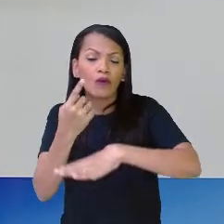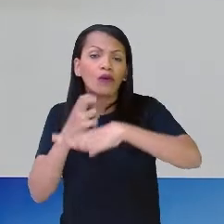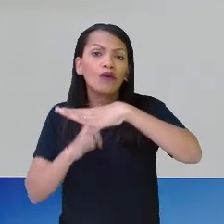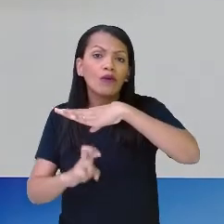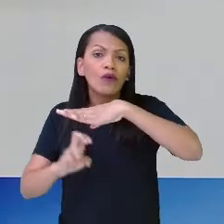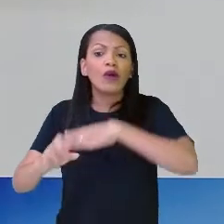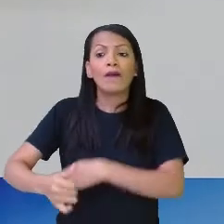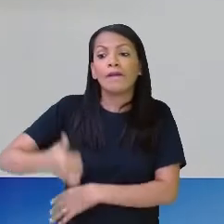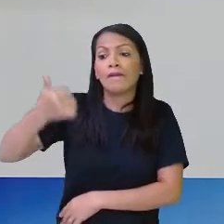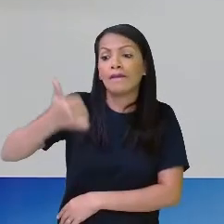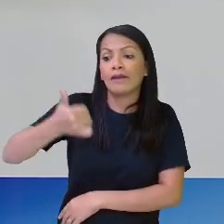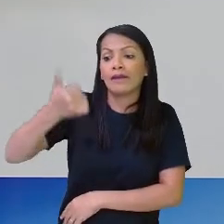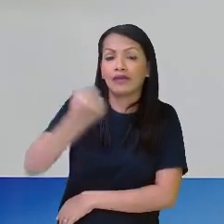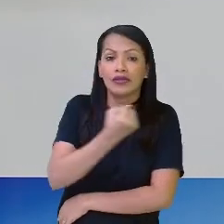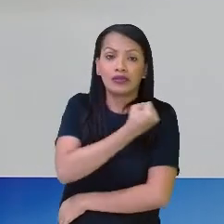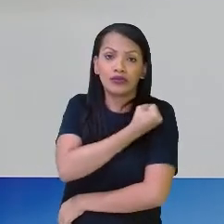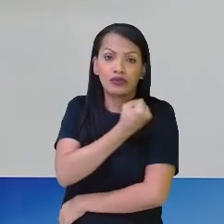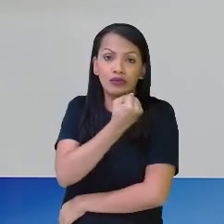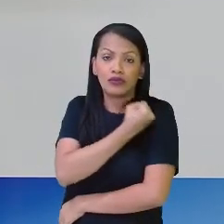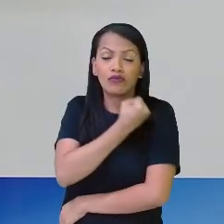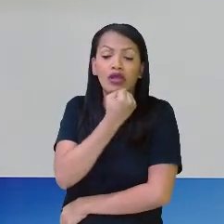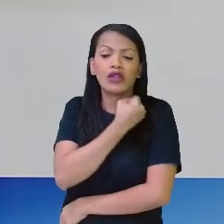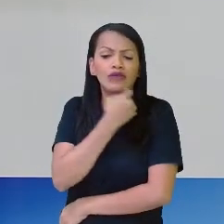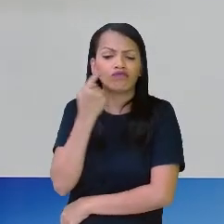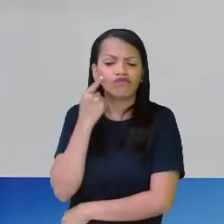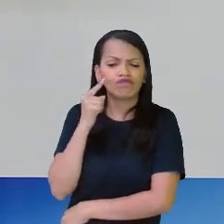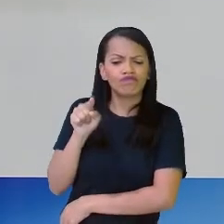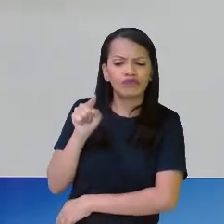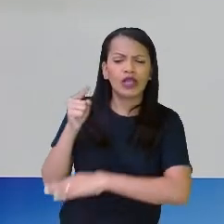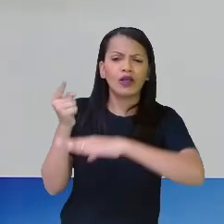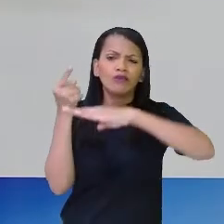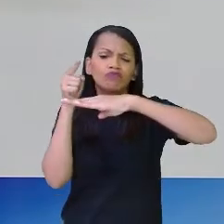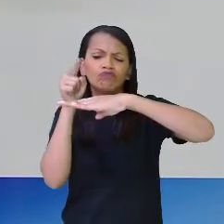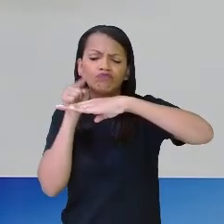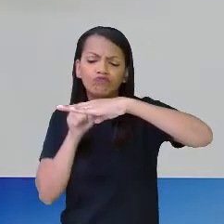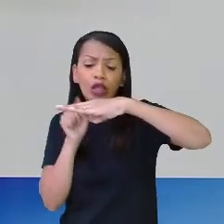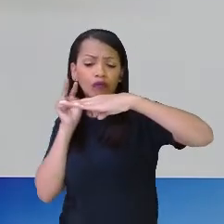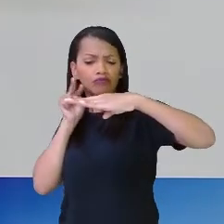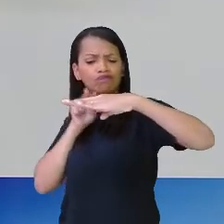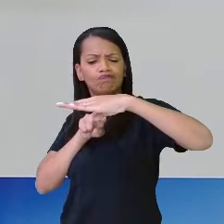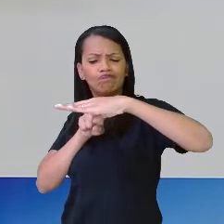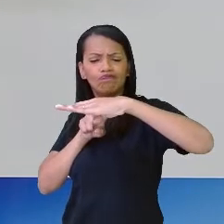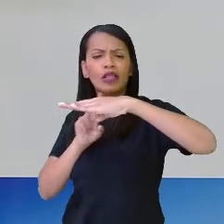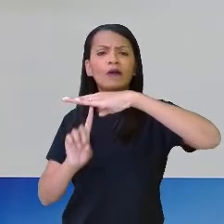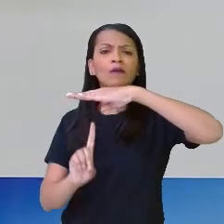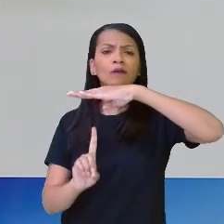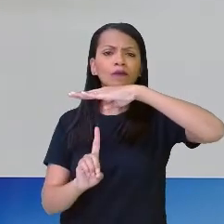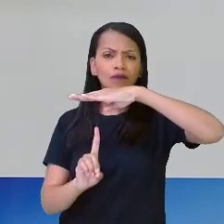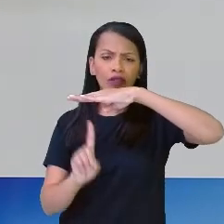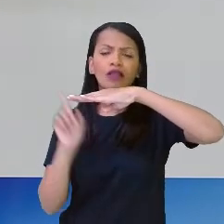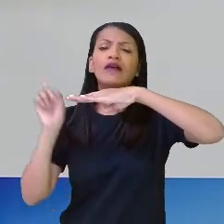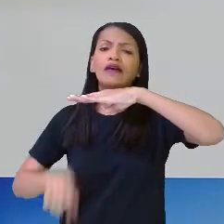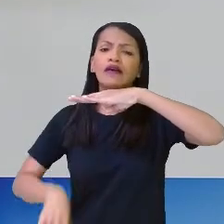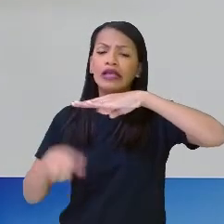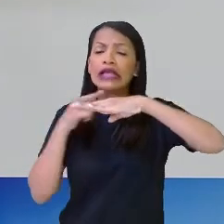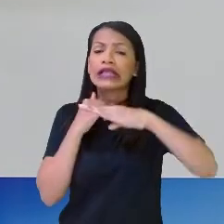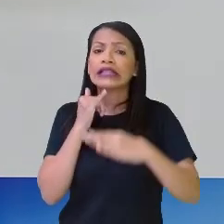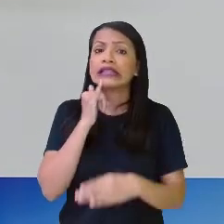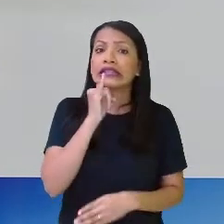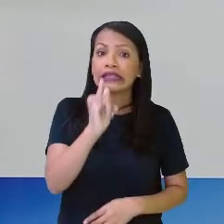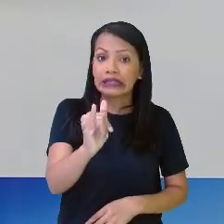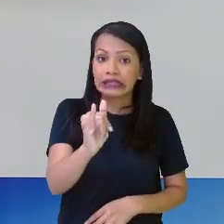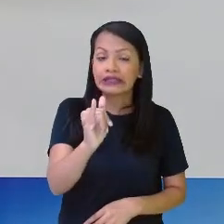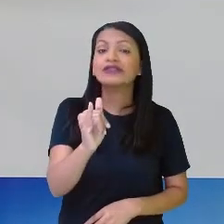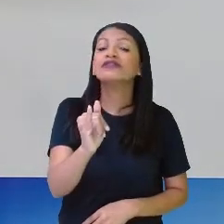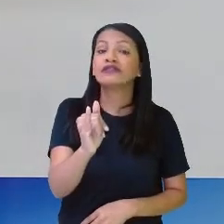primeiro número que você vai olhar é o número de baixo. Porque o número de baixo, que é o denominador, vai estar te dizendo em